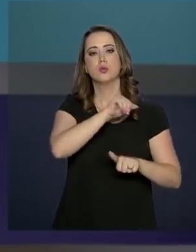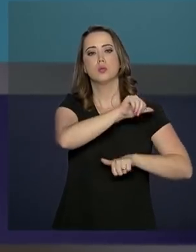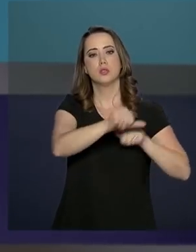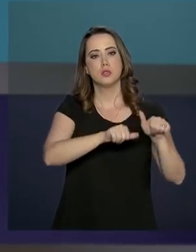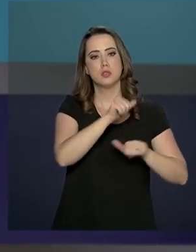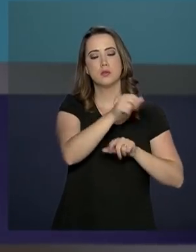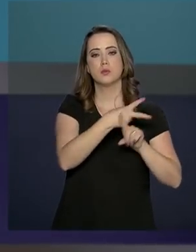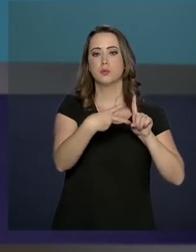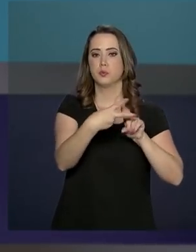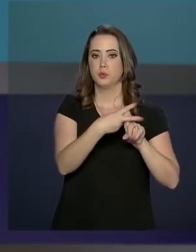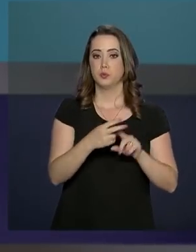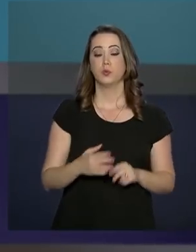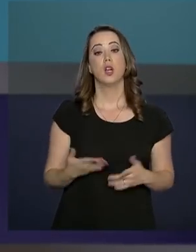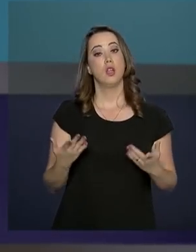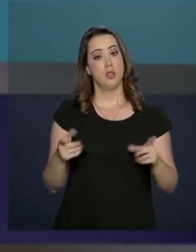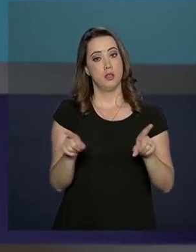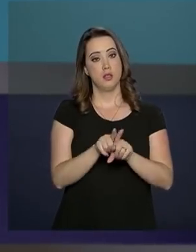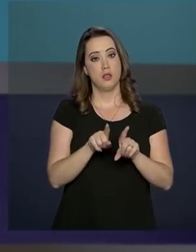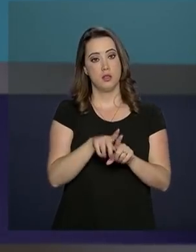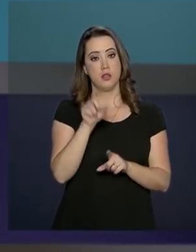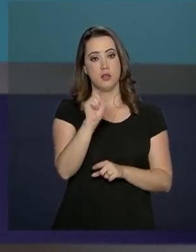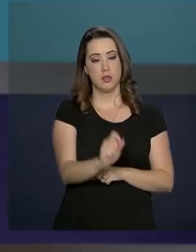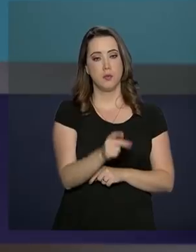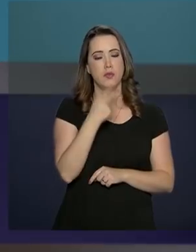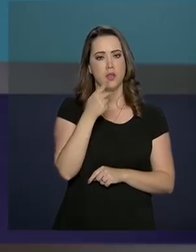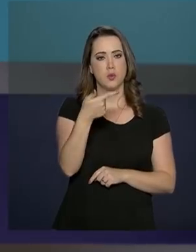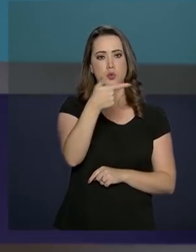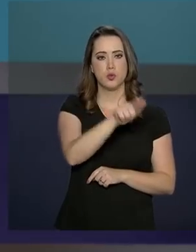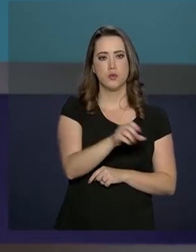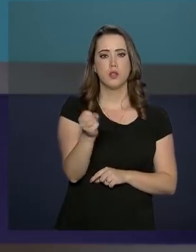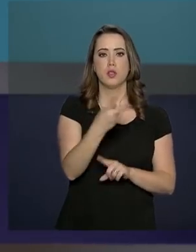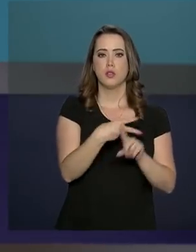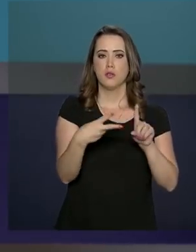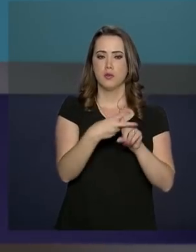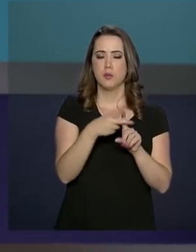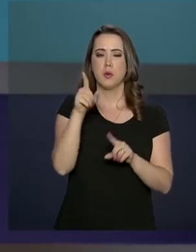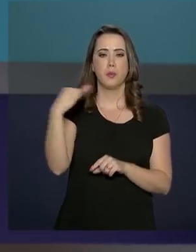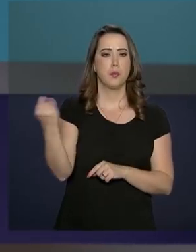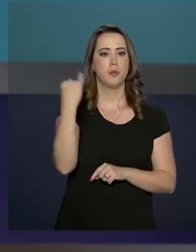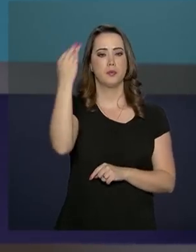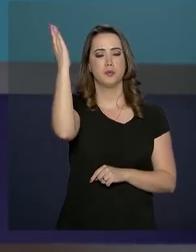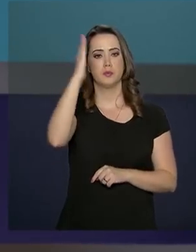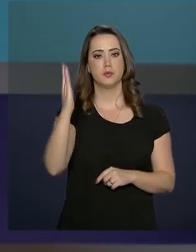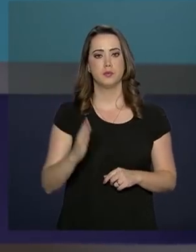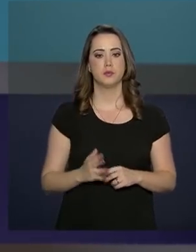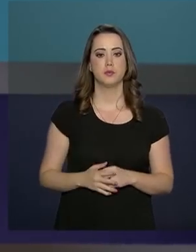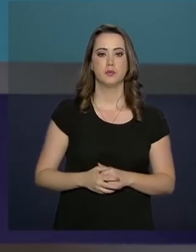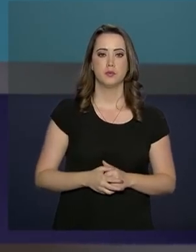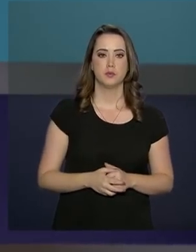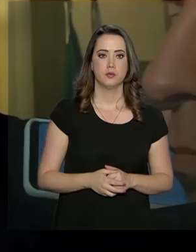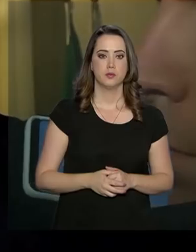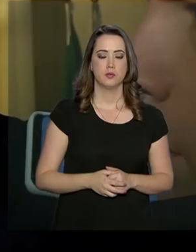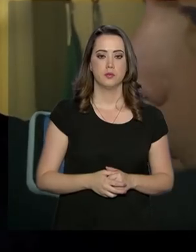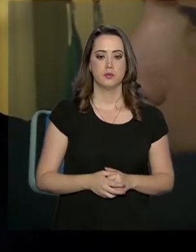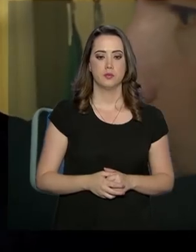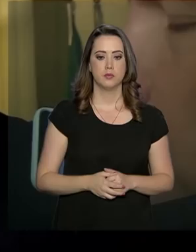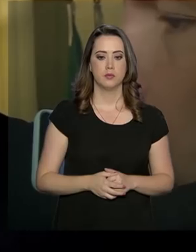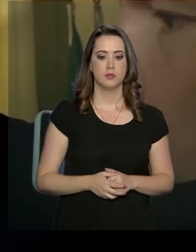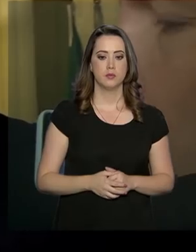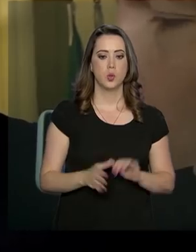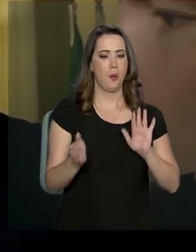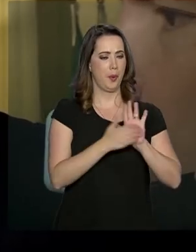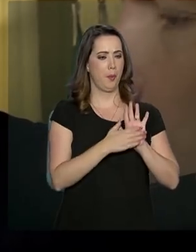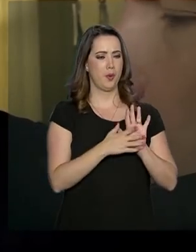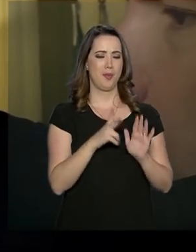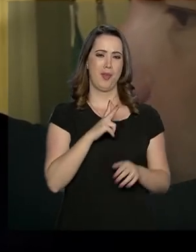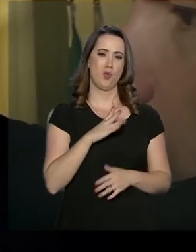reforma da Previdência. E voltou a falar que a nova Previdência é fundamental para o Brasil. Não é proposta